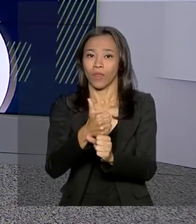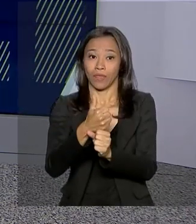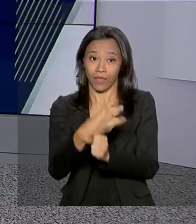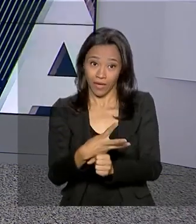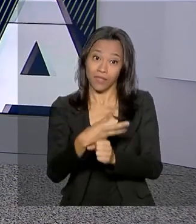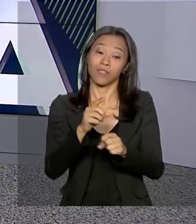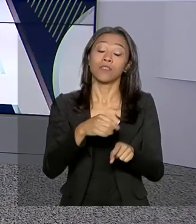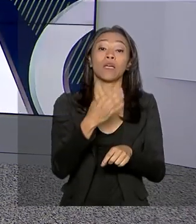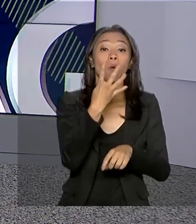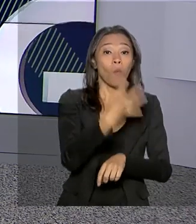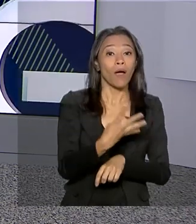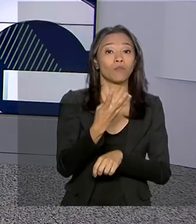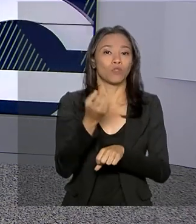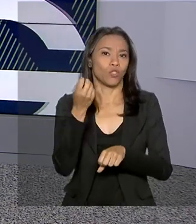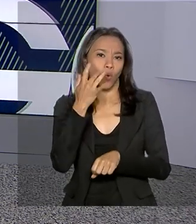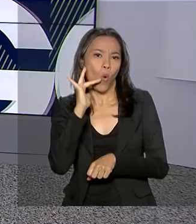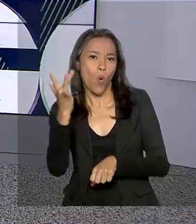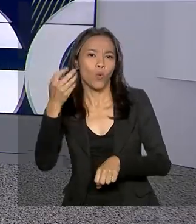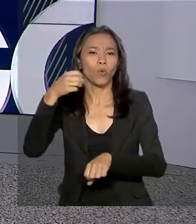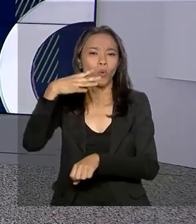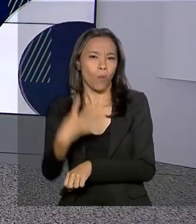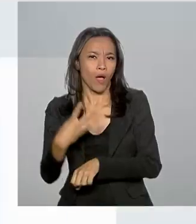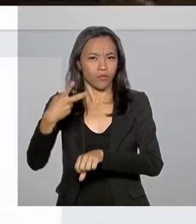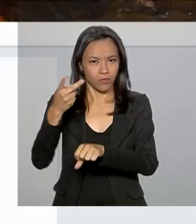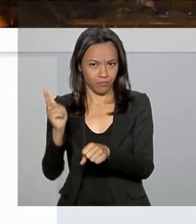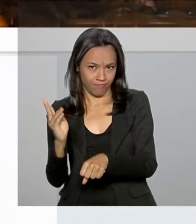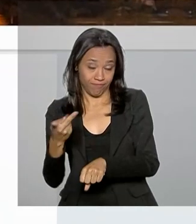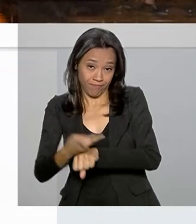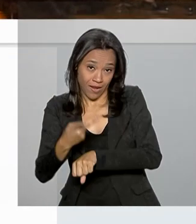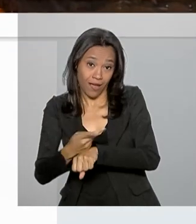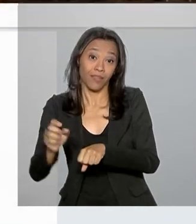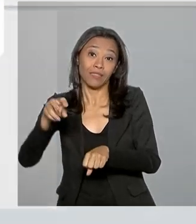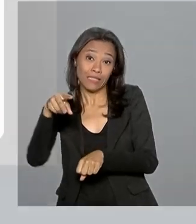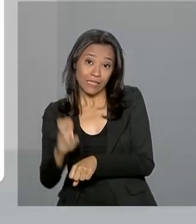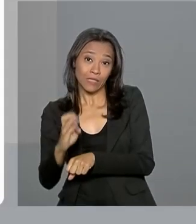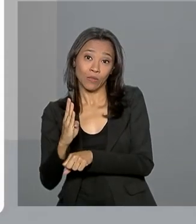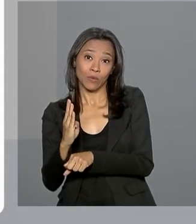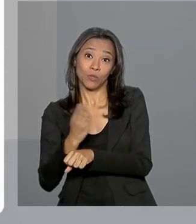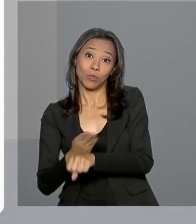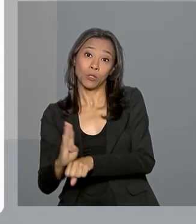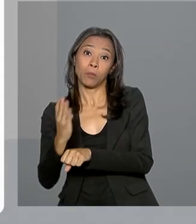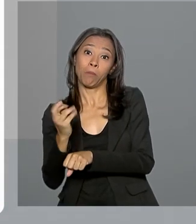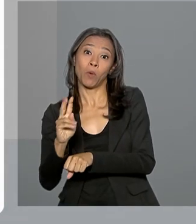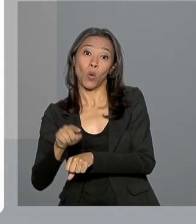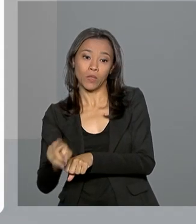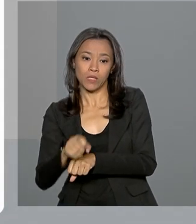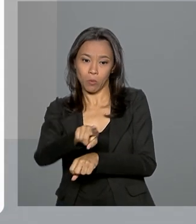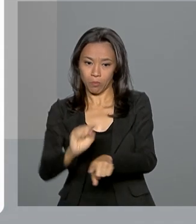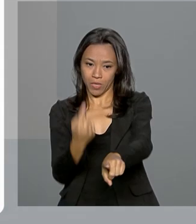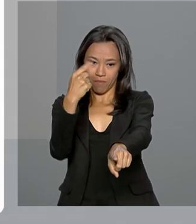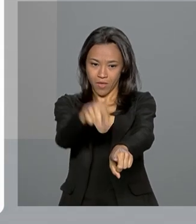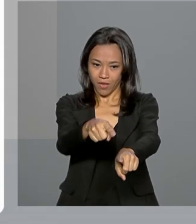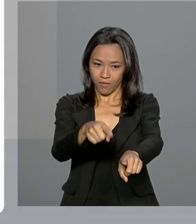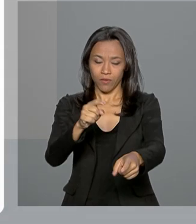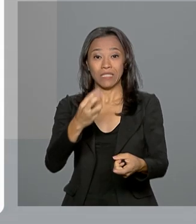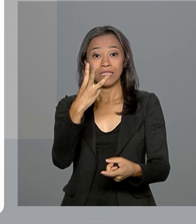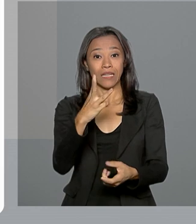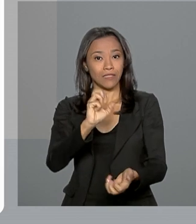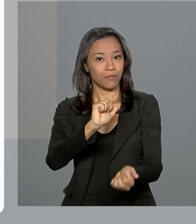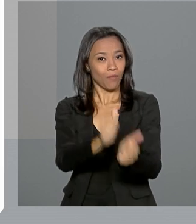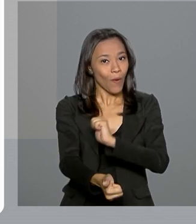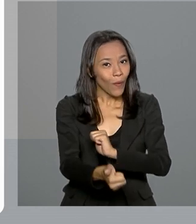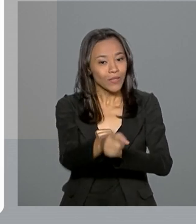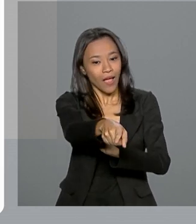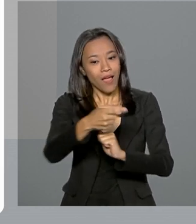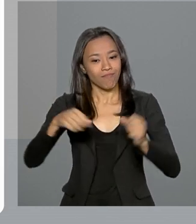ouro, 4 de prata e 5 de bronze. O primeiro ouro foi com Luísa Batista, no triátulo. A vitória foi comemorada